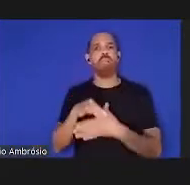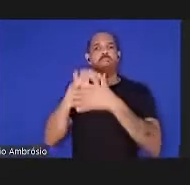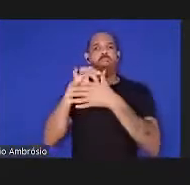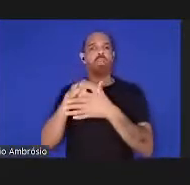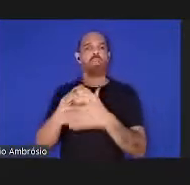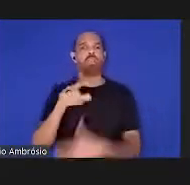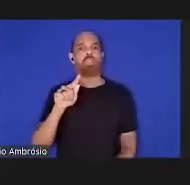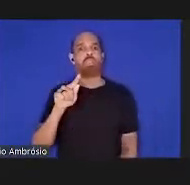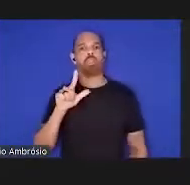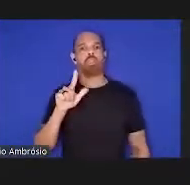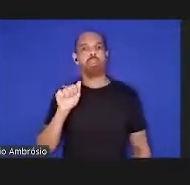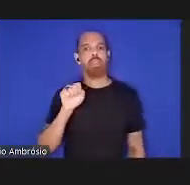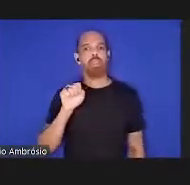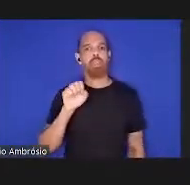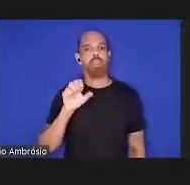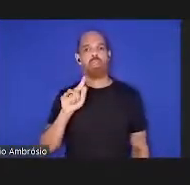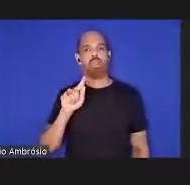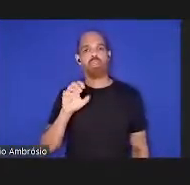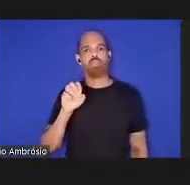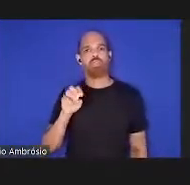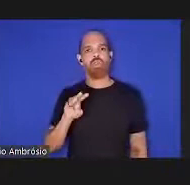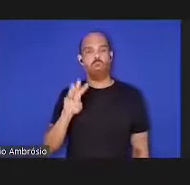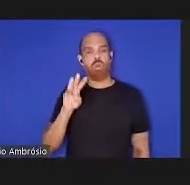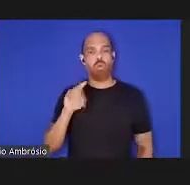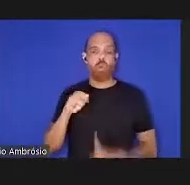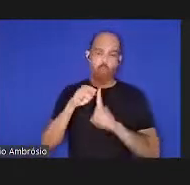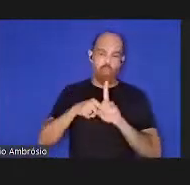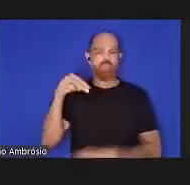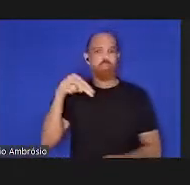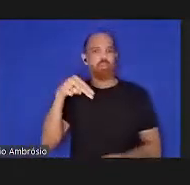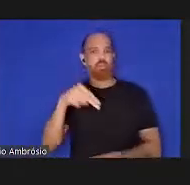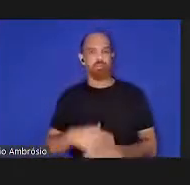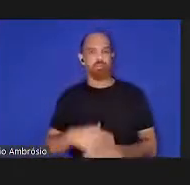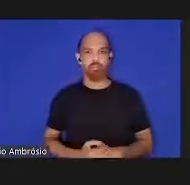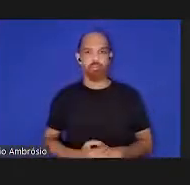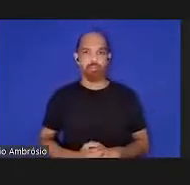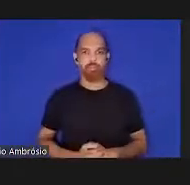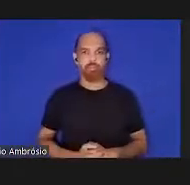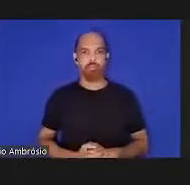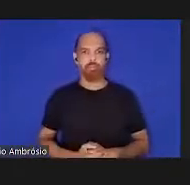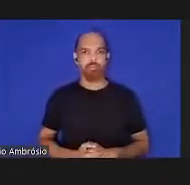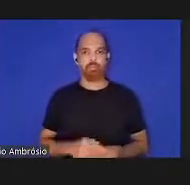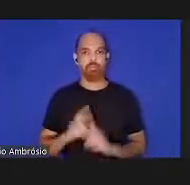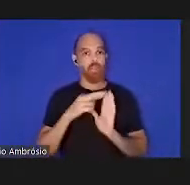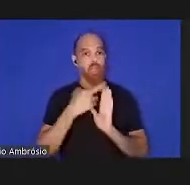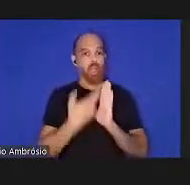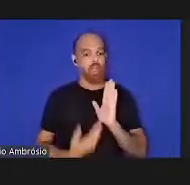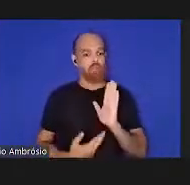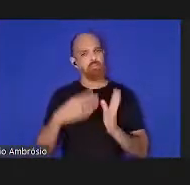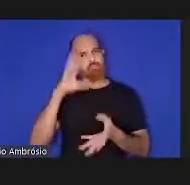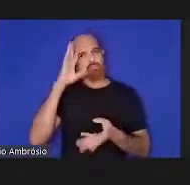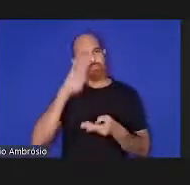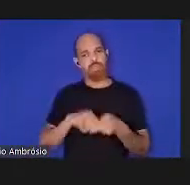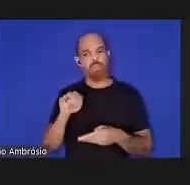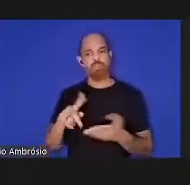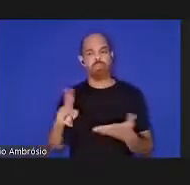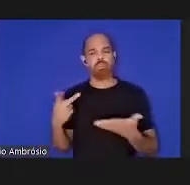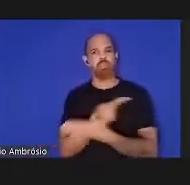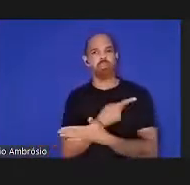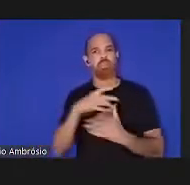durante este mês de novembro o relatório concluiu que esses fenómenos planetários